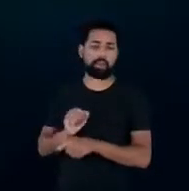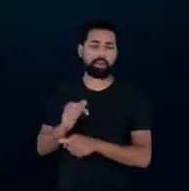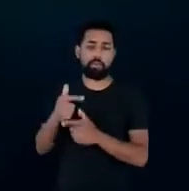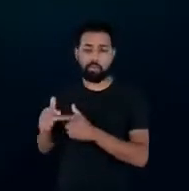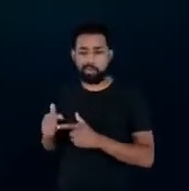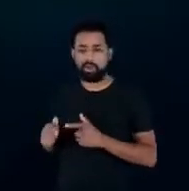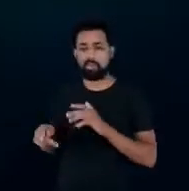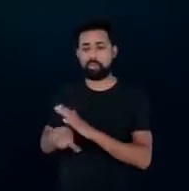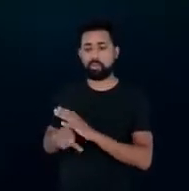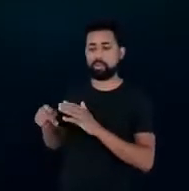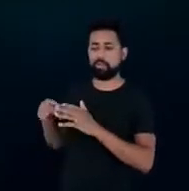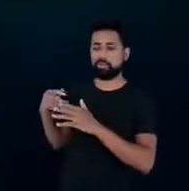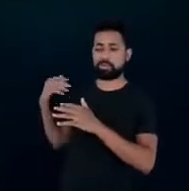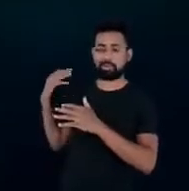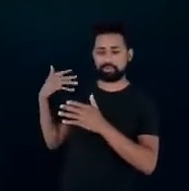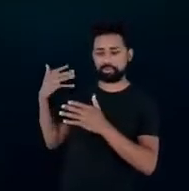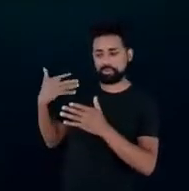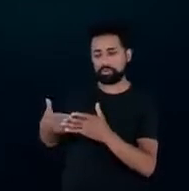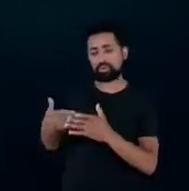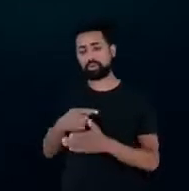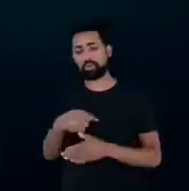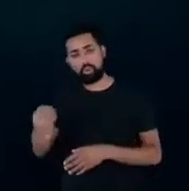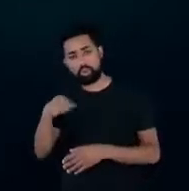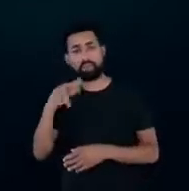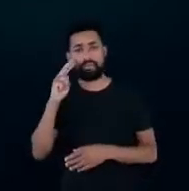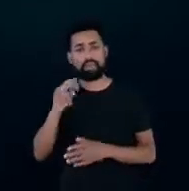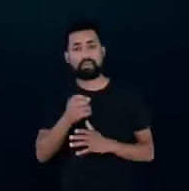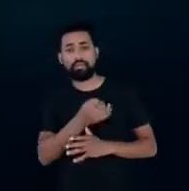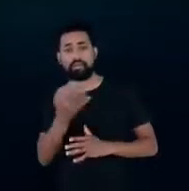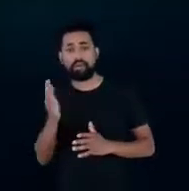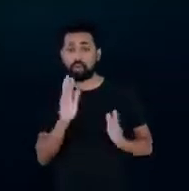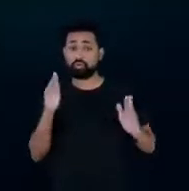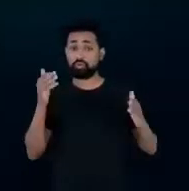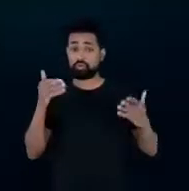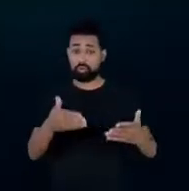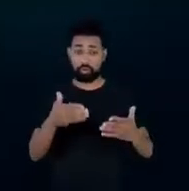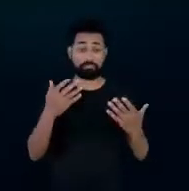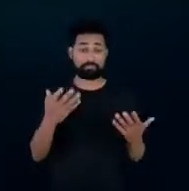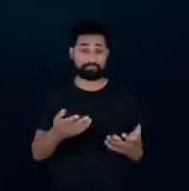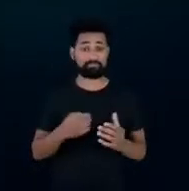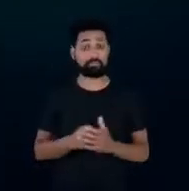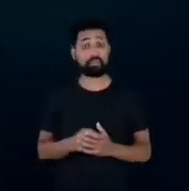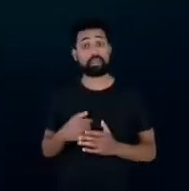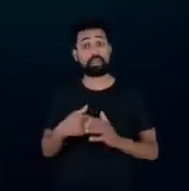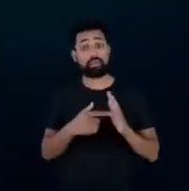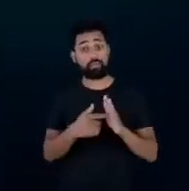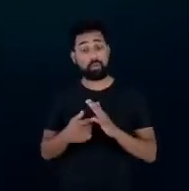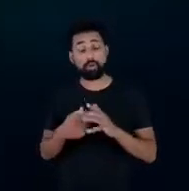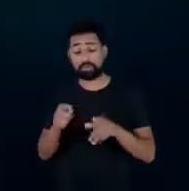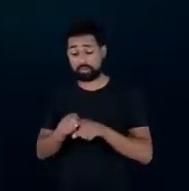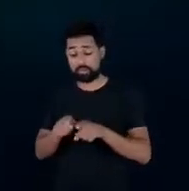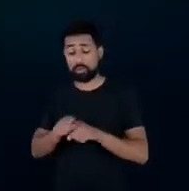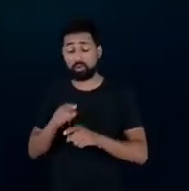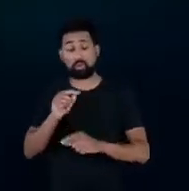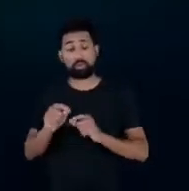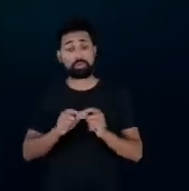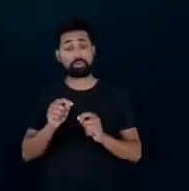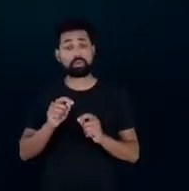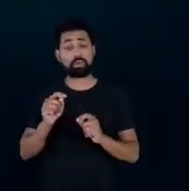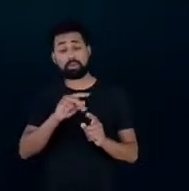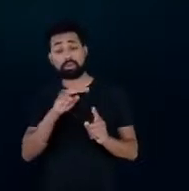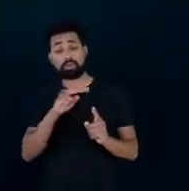que a gente vê em diversos fóruns. E aí aqui eu trago um pouquinho também uma perspectiva